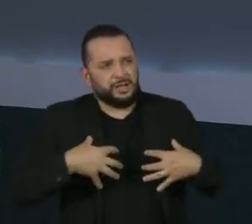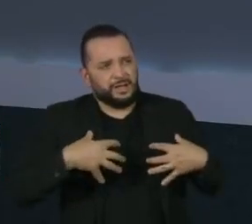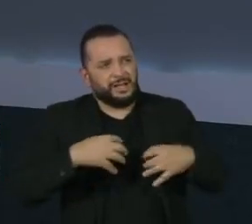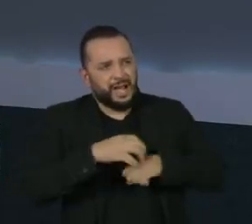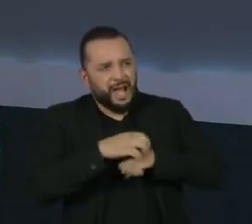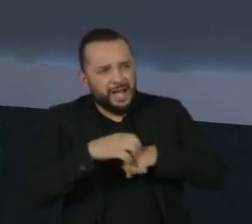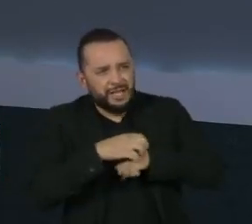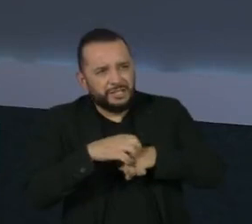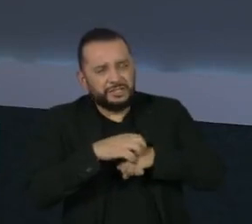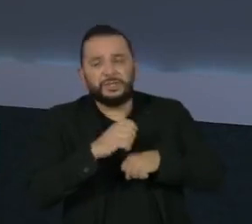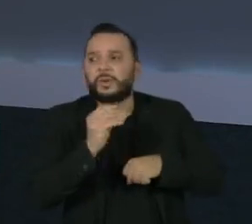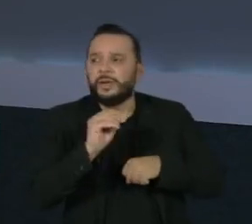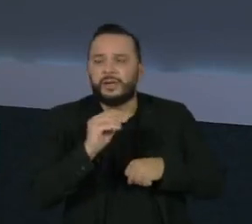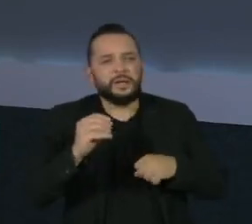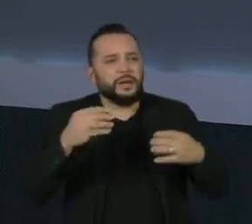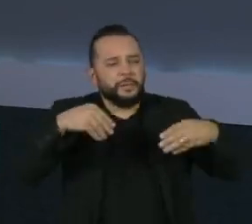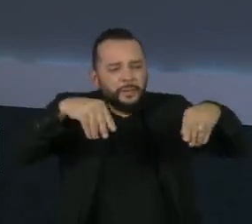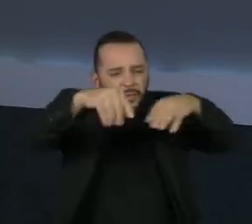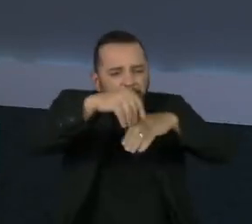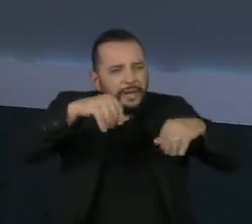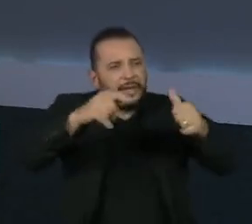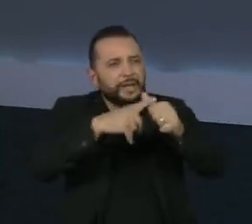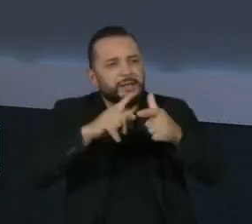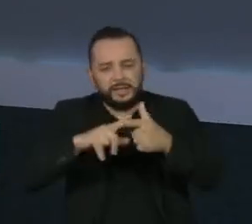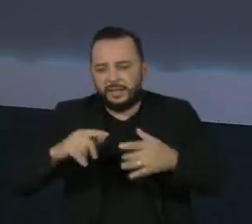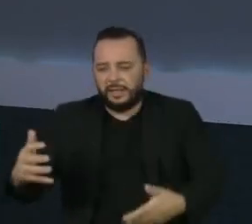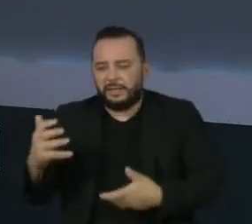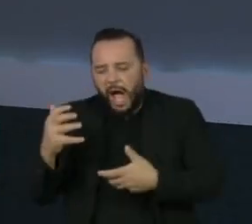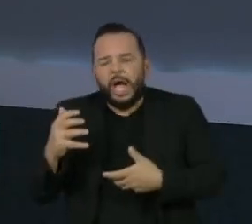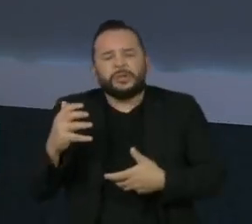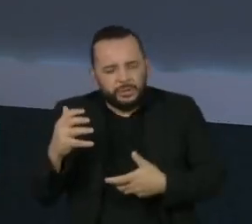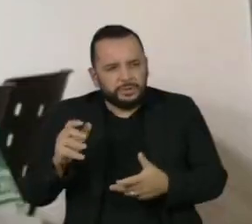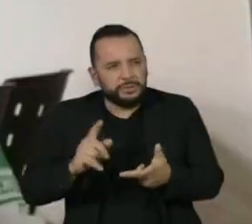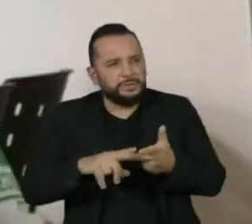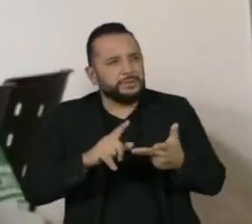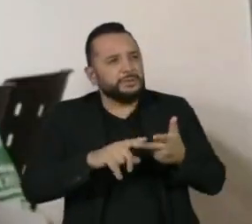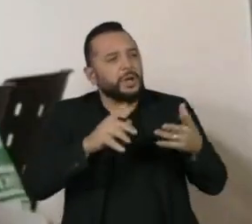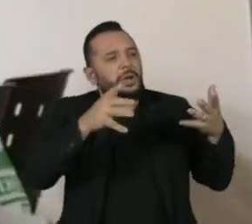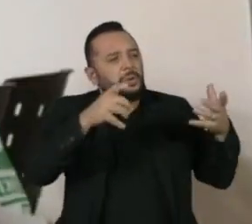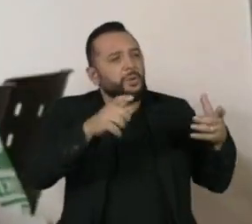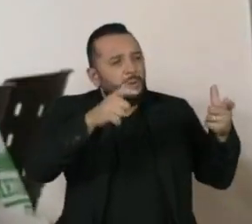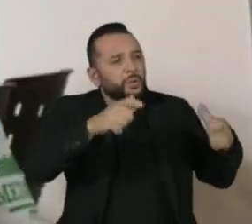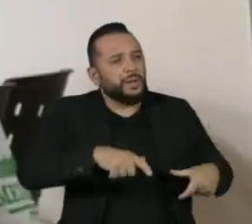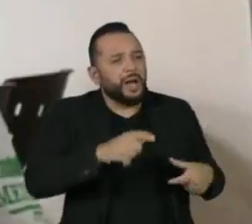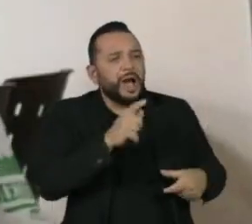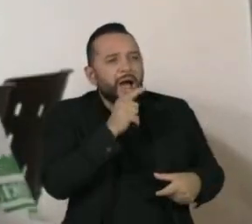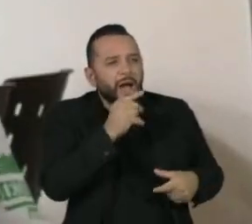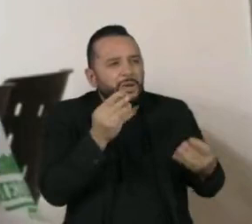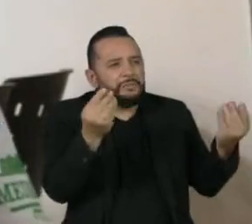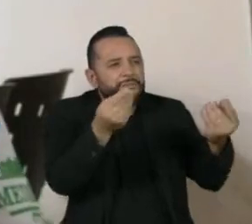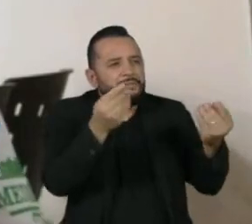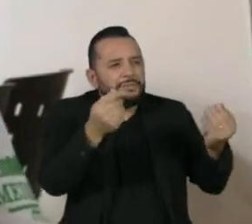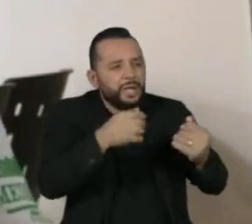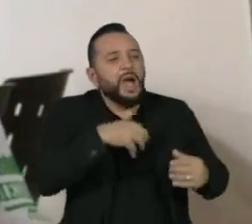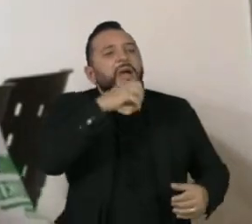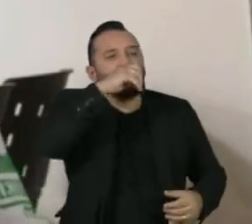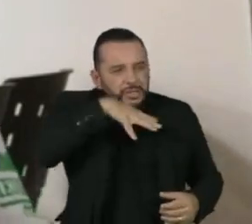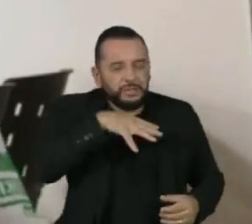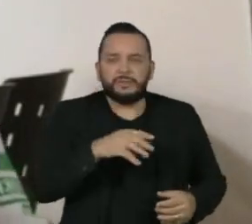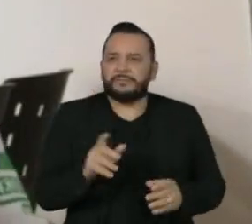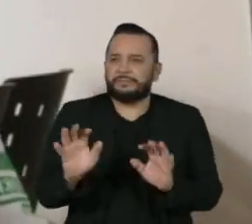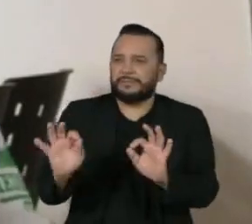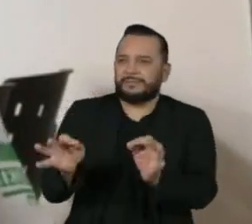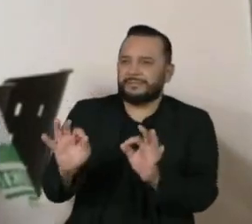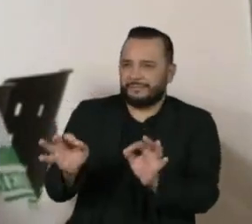alergia de poeira, de animais, de umidade? Com certeza, são os principais alérgicos, esses que